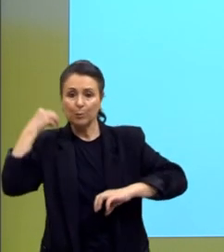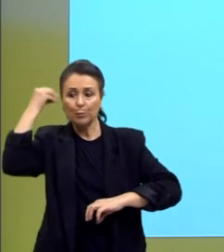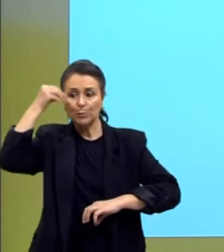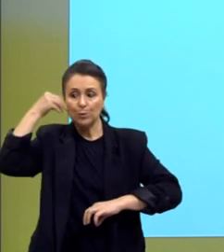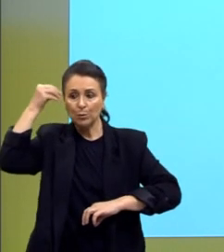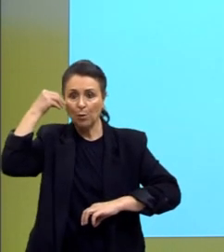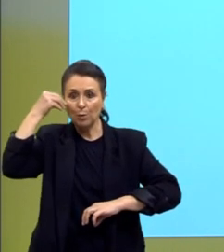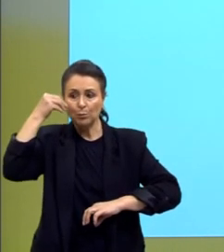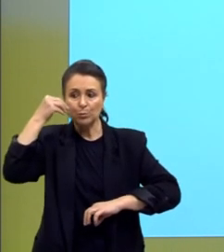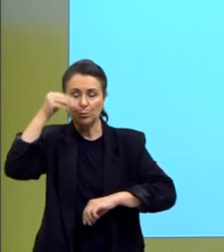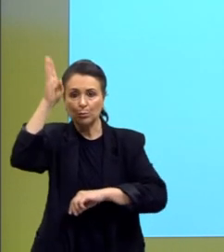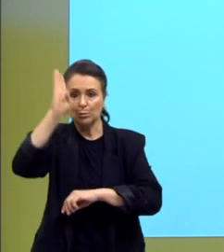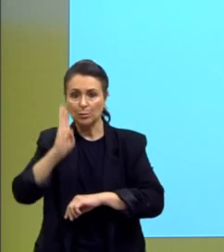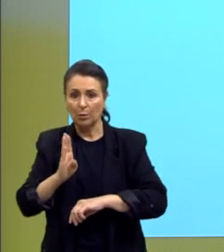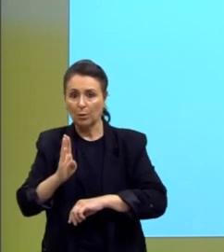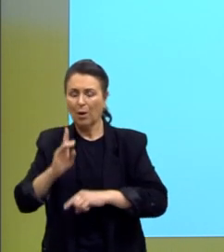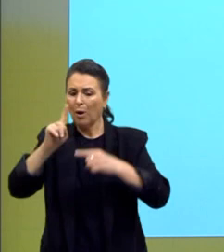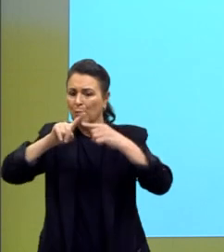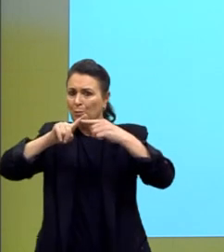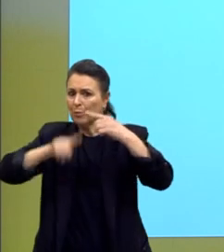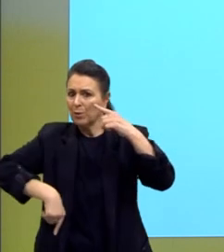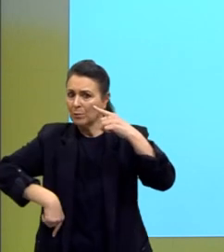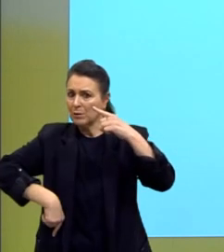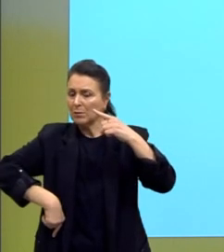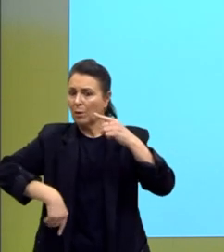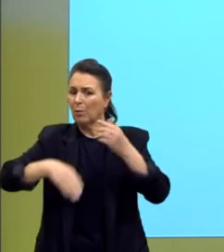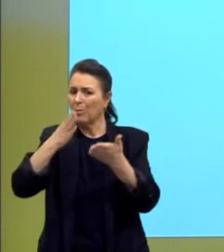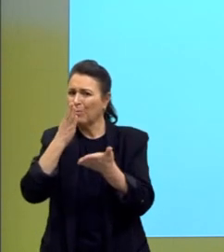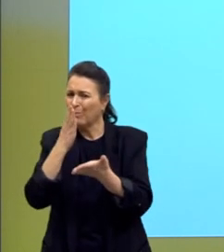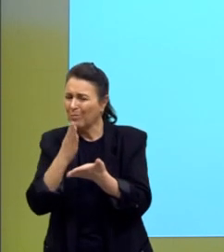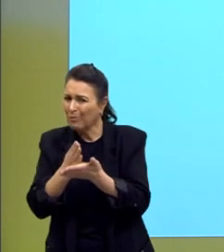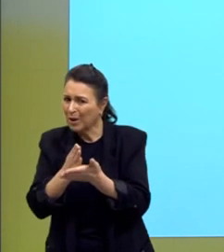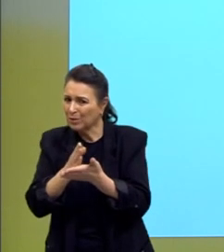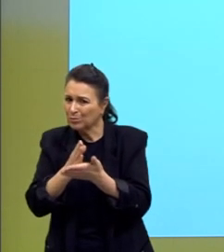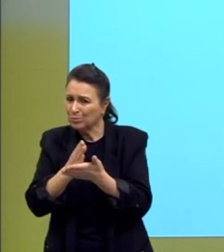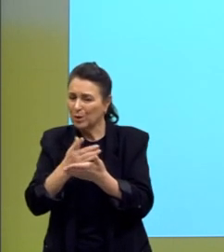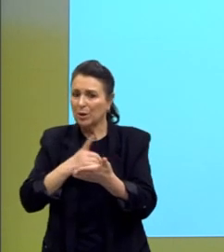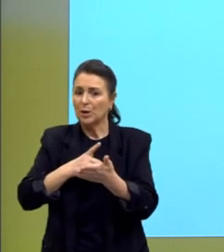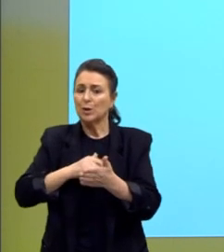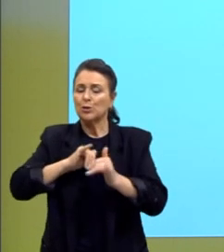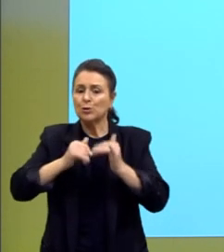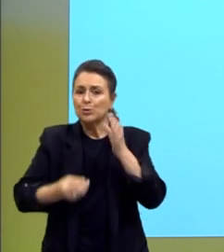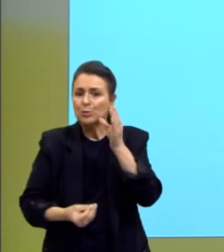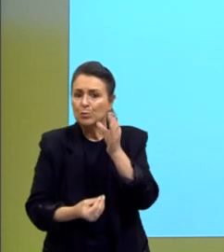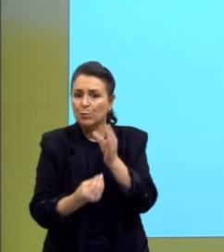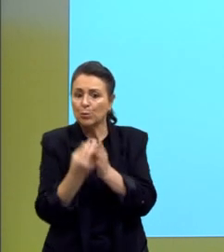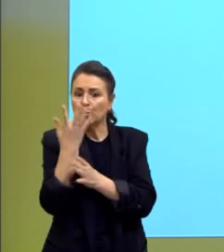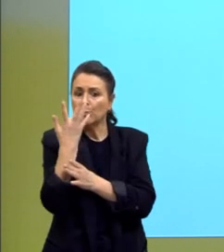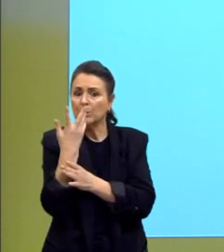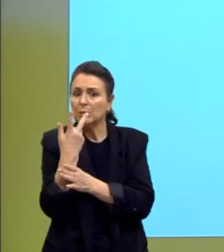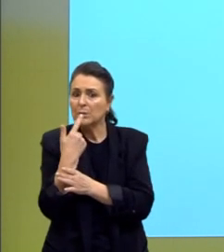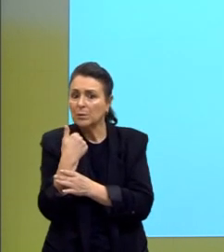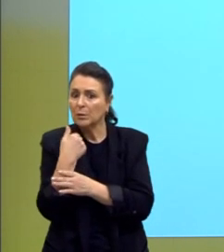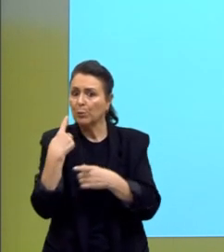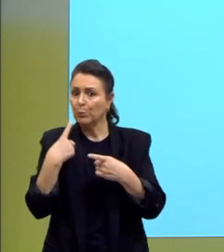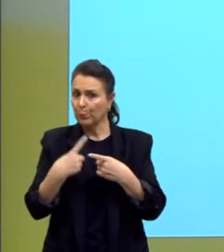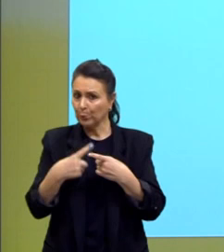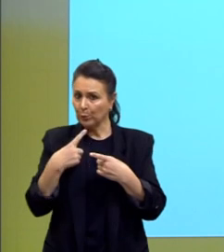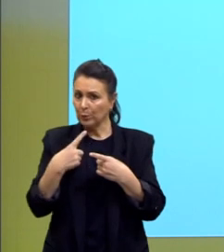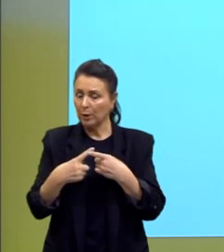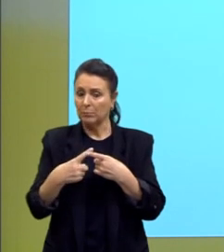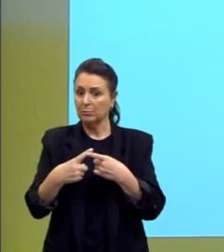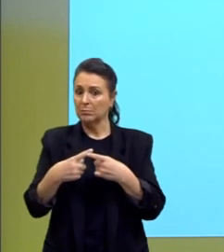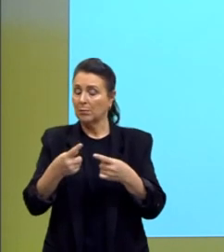Assim, a proibição parcial da divulgação de produtos para as crianças é essencial para o maior